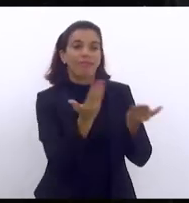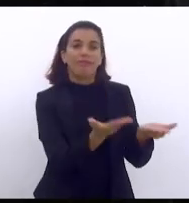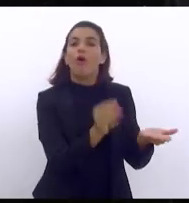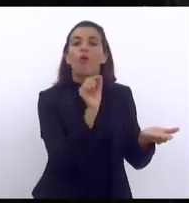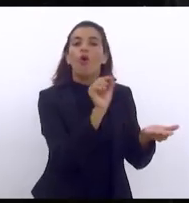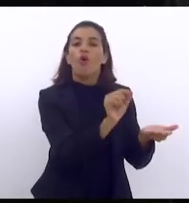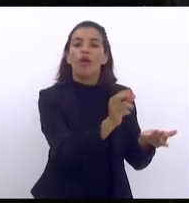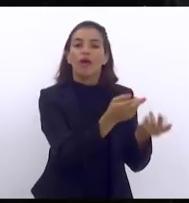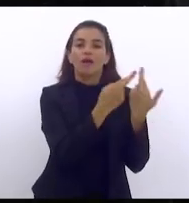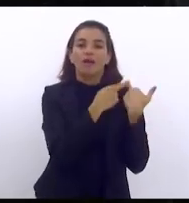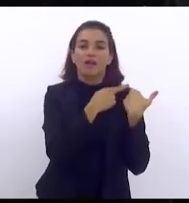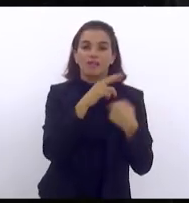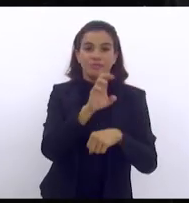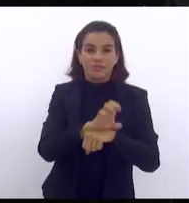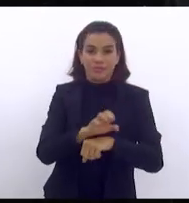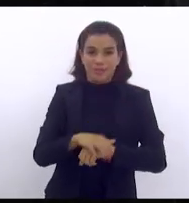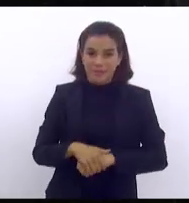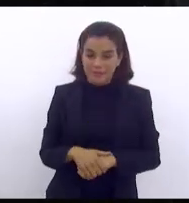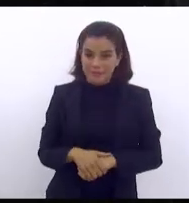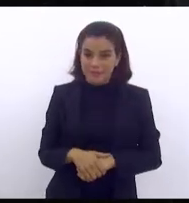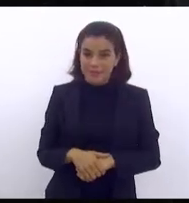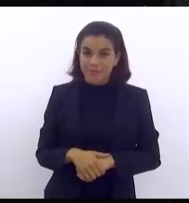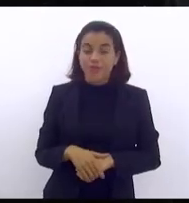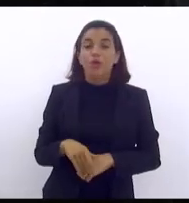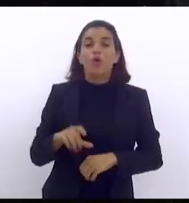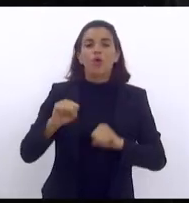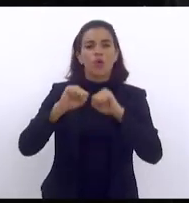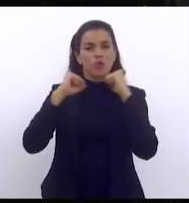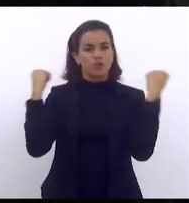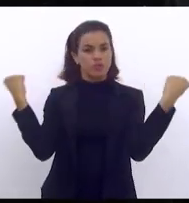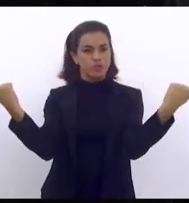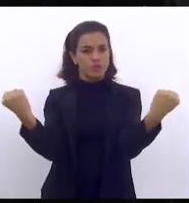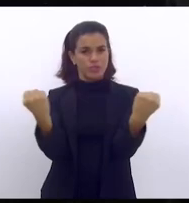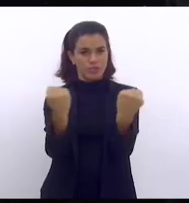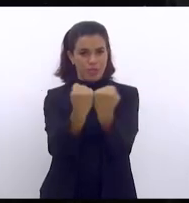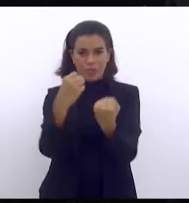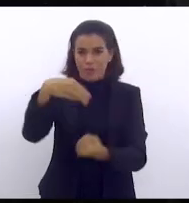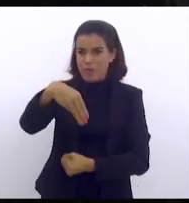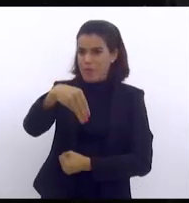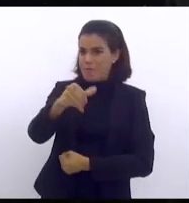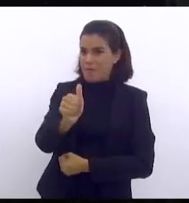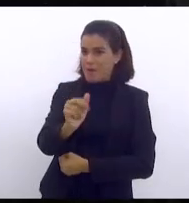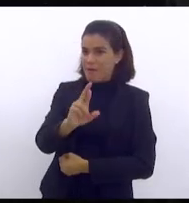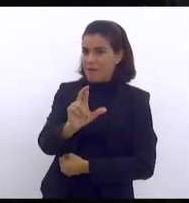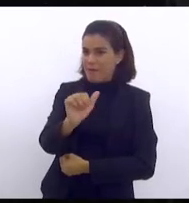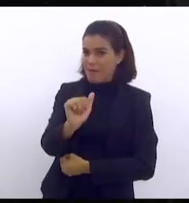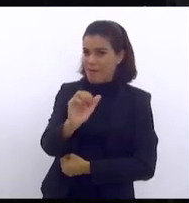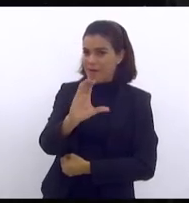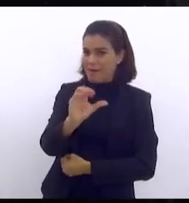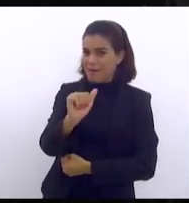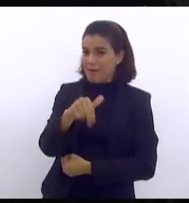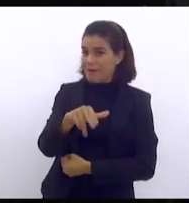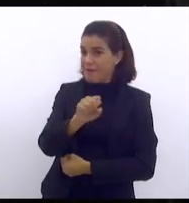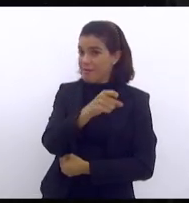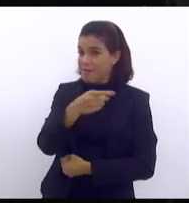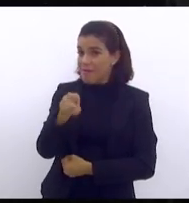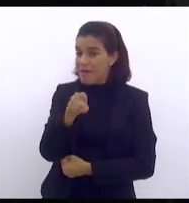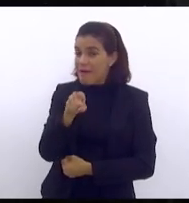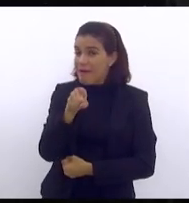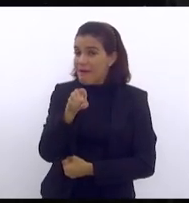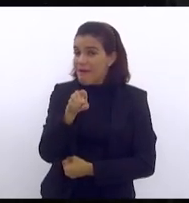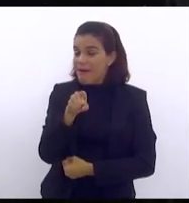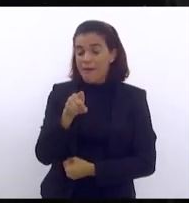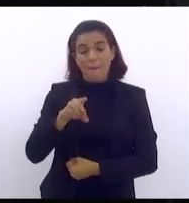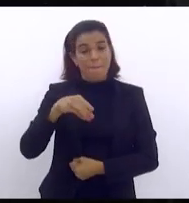estado estádio municipal do Maracanã assim que se chamava não era Maru